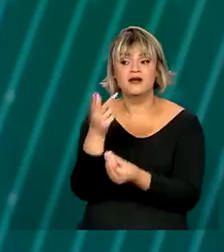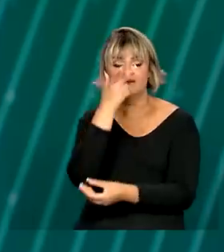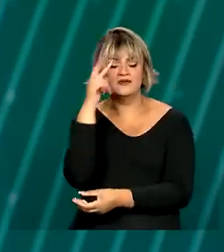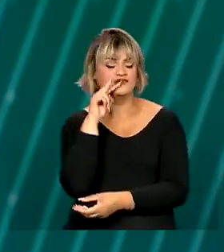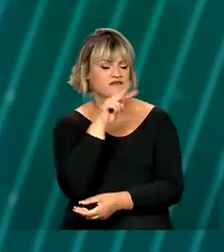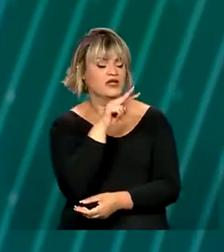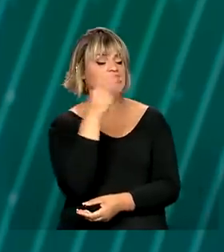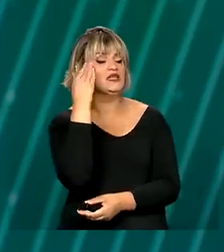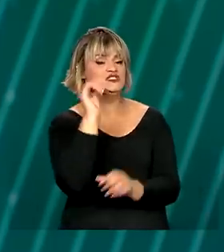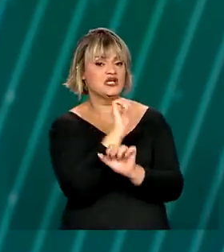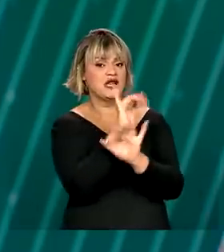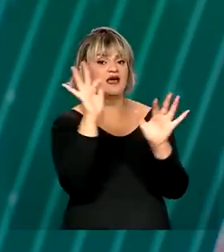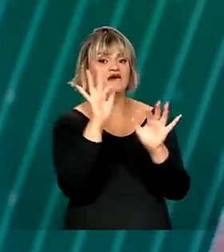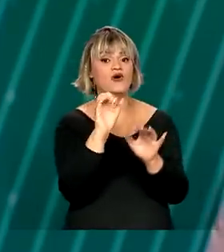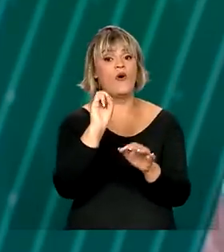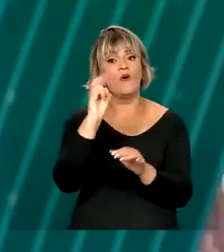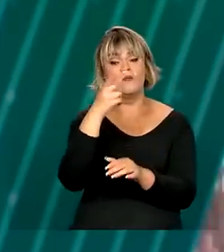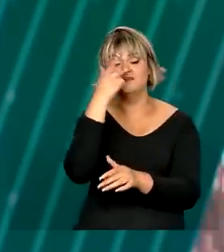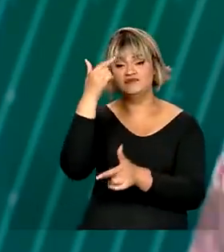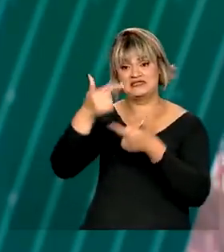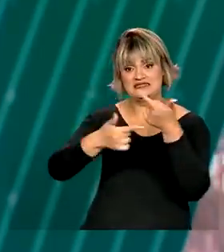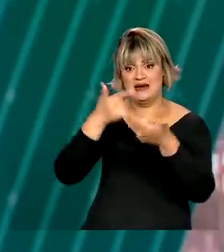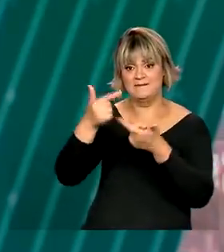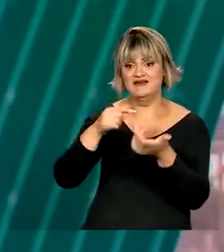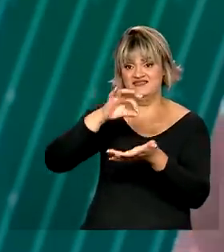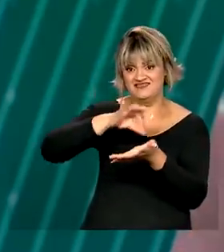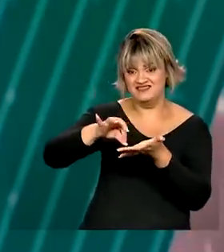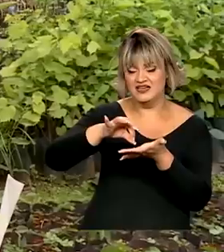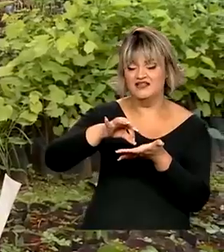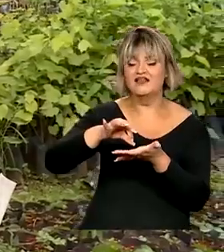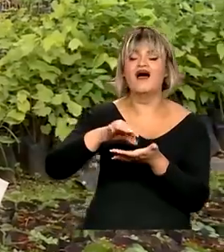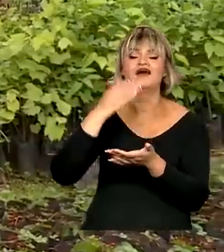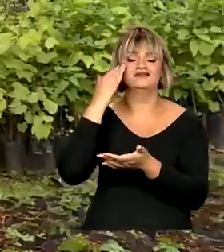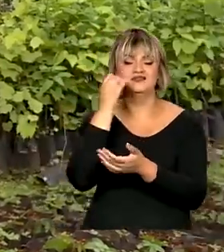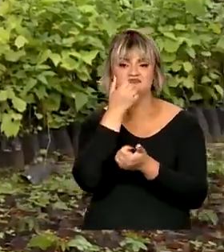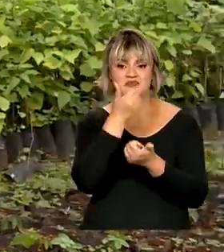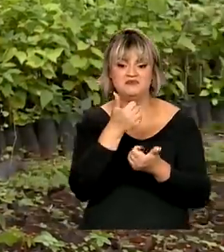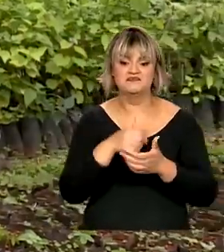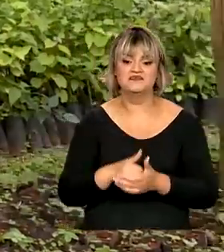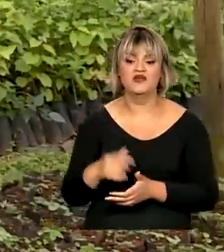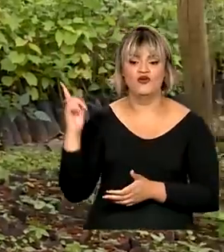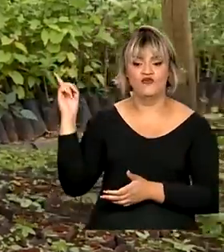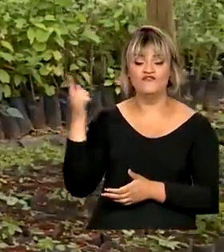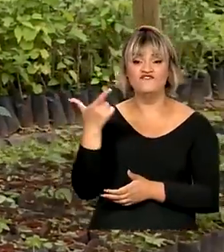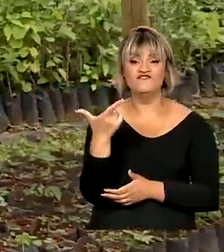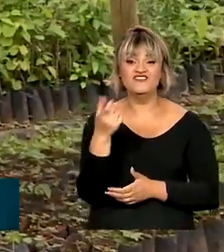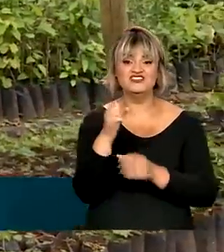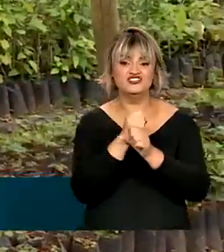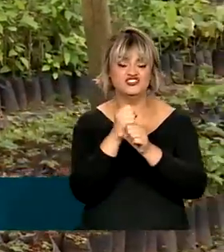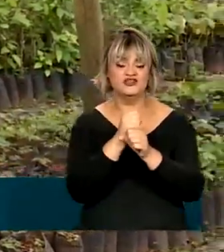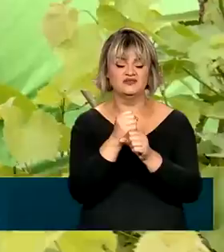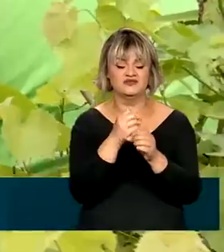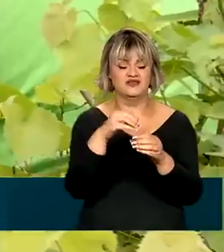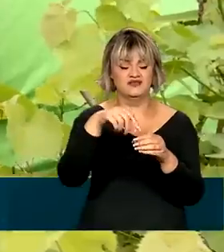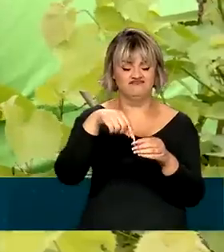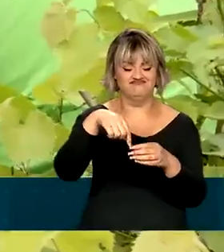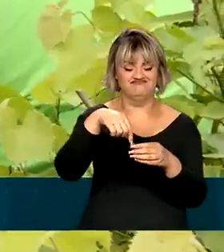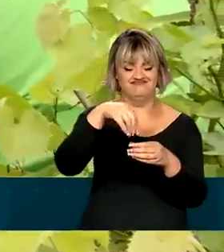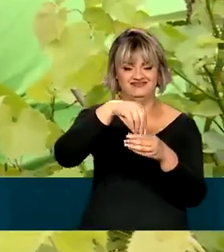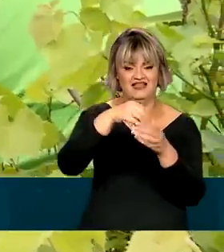e mais eficiência para os produtores inscritos. Há 20 anos, Silvio cultiva mudas que são